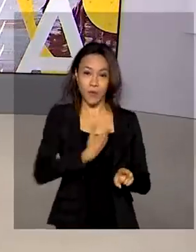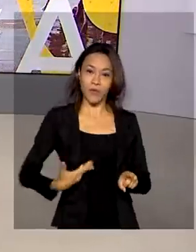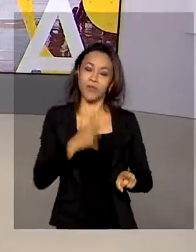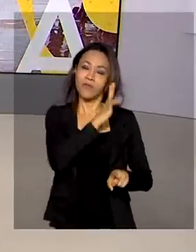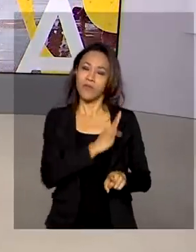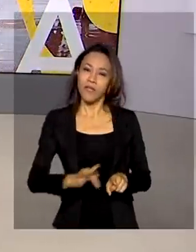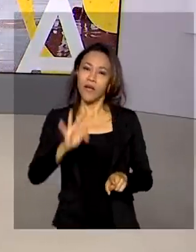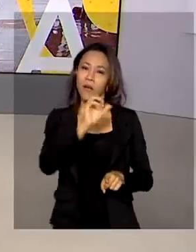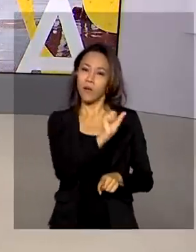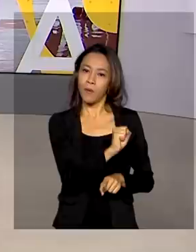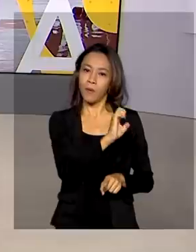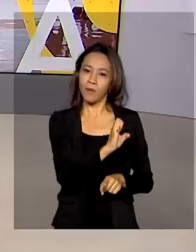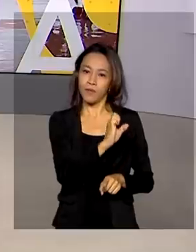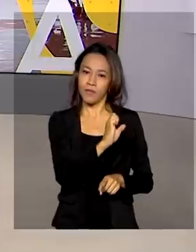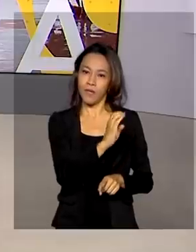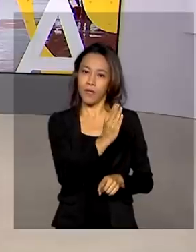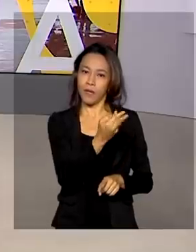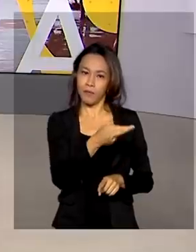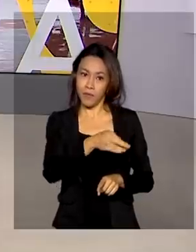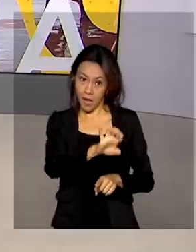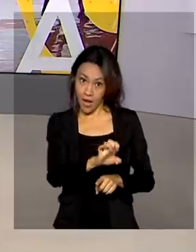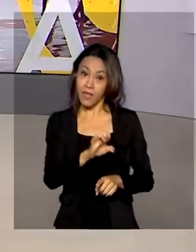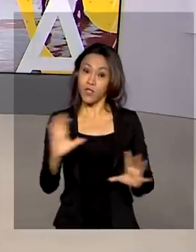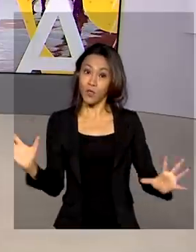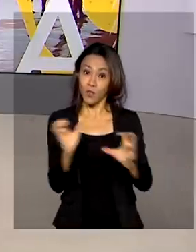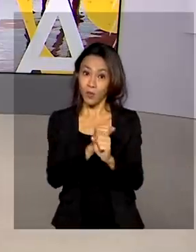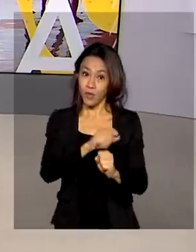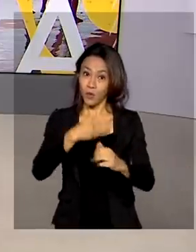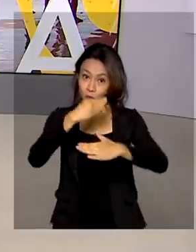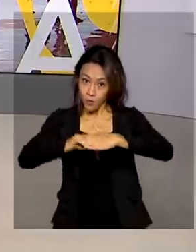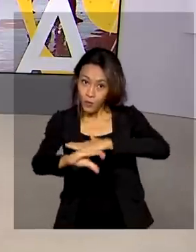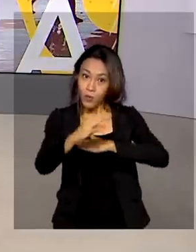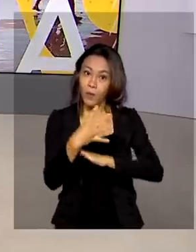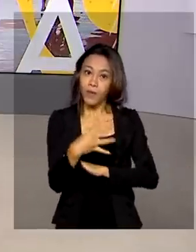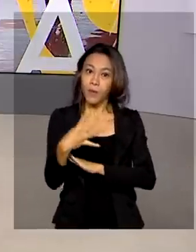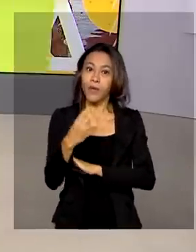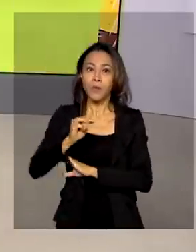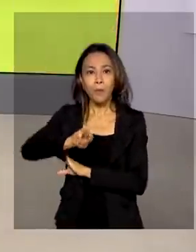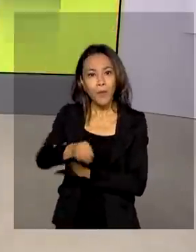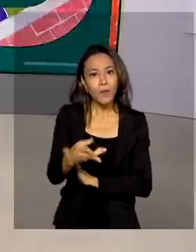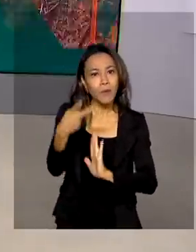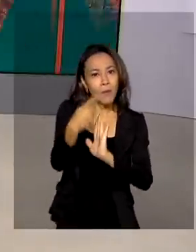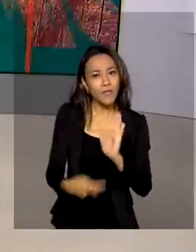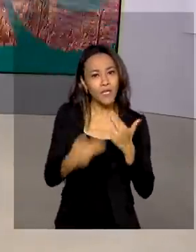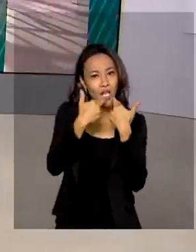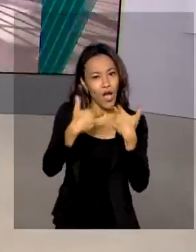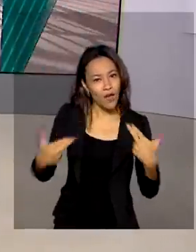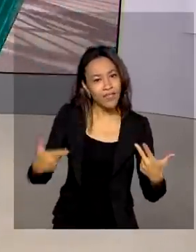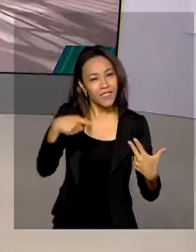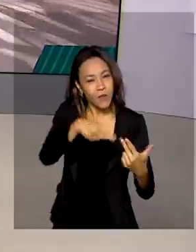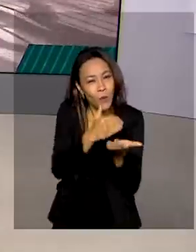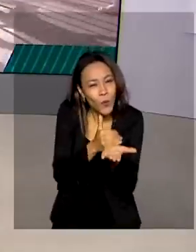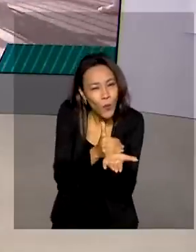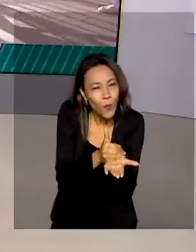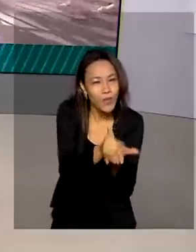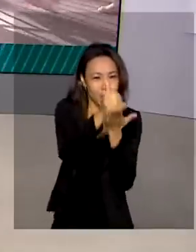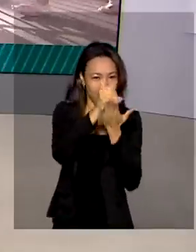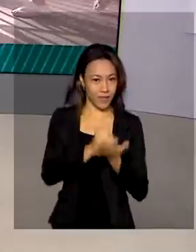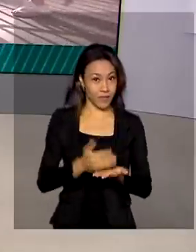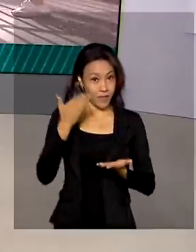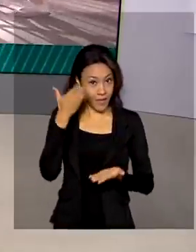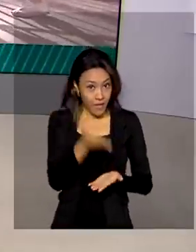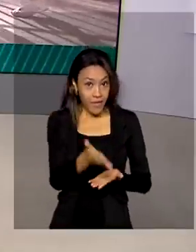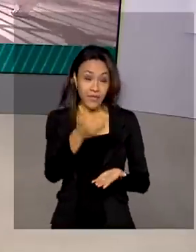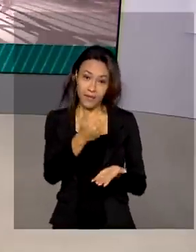O investimento chegará a 44 milhões de reais para projetos inovadores que ainda estão em fase inicial. Esses